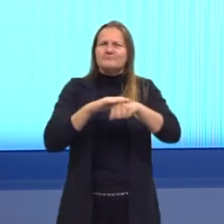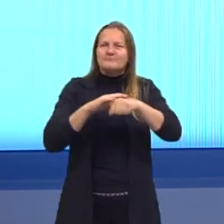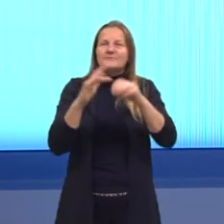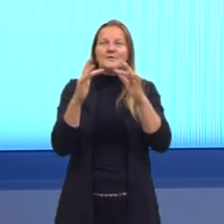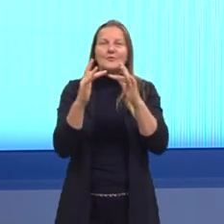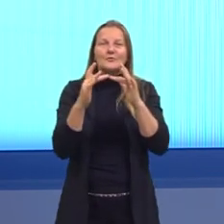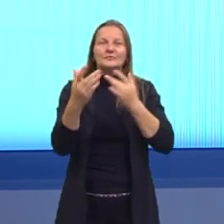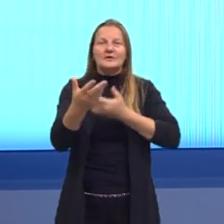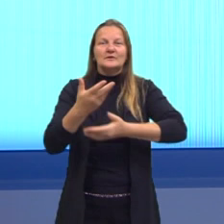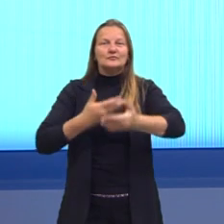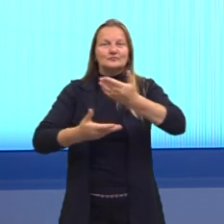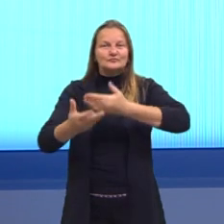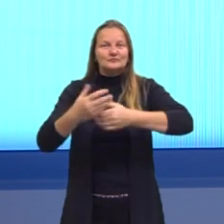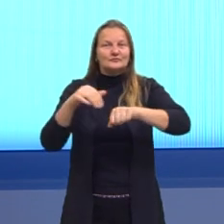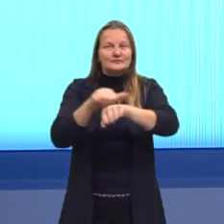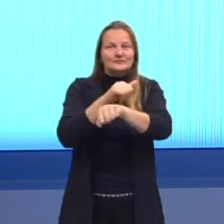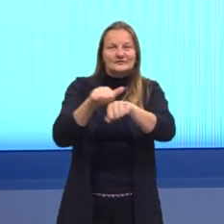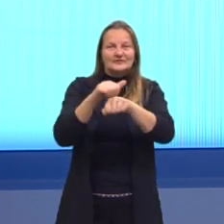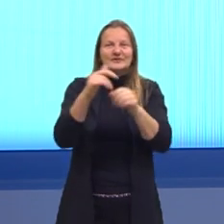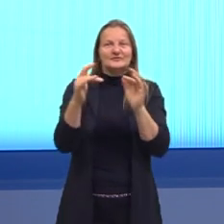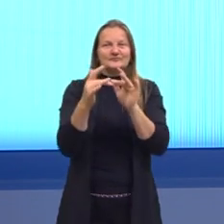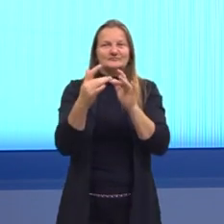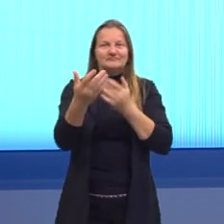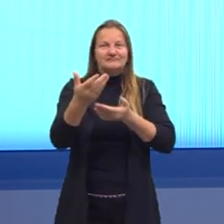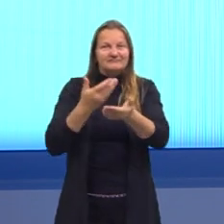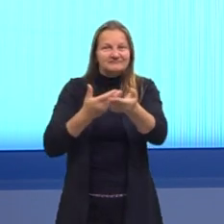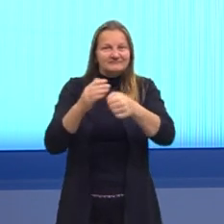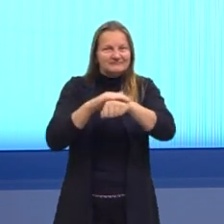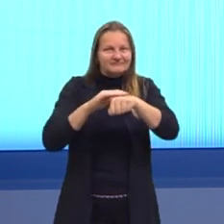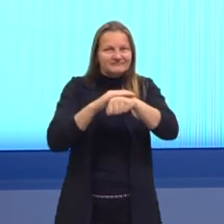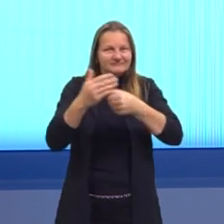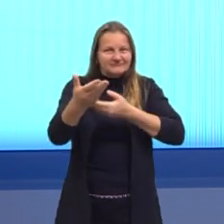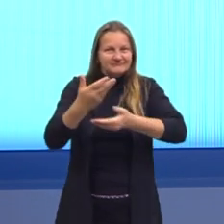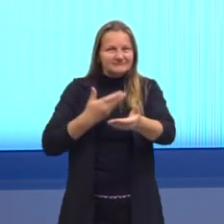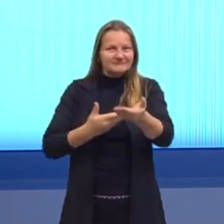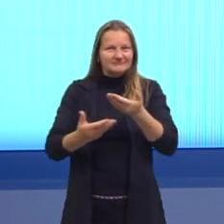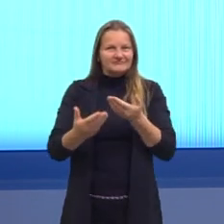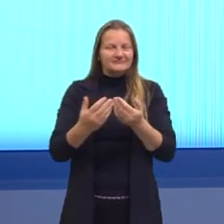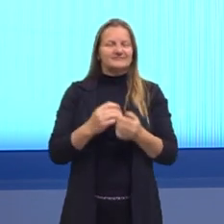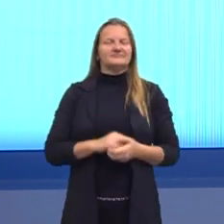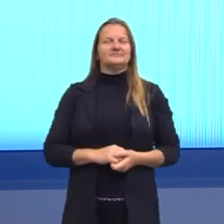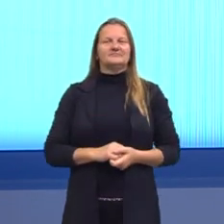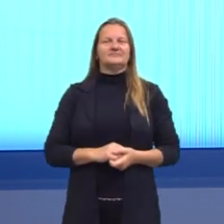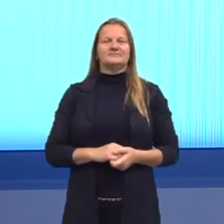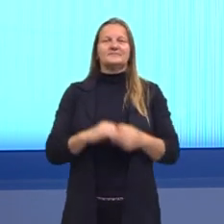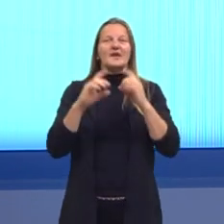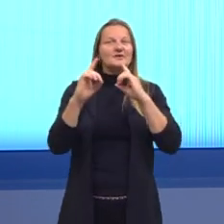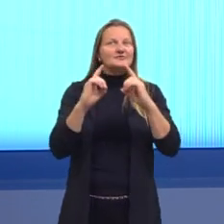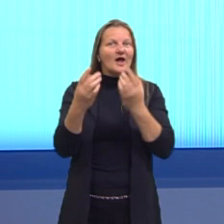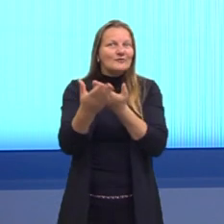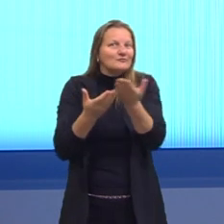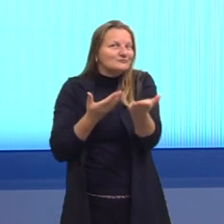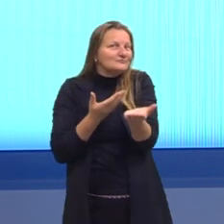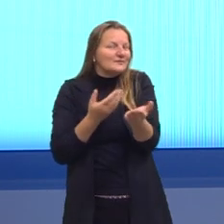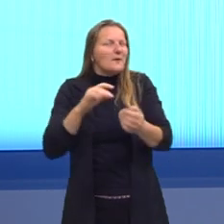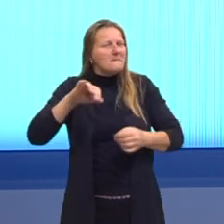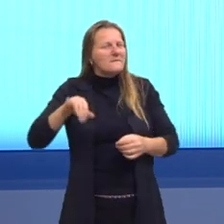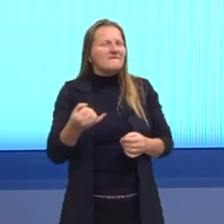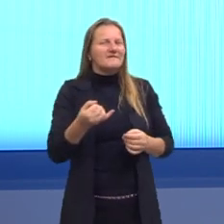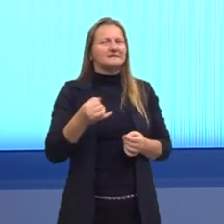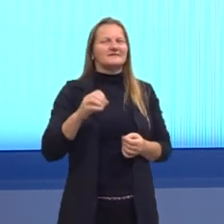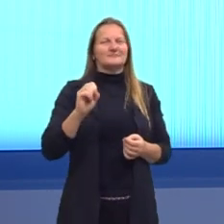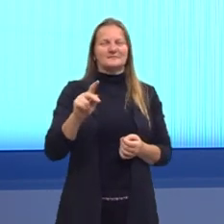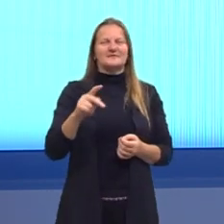maneiras de entrar em contato, bastante maneira de dialogar aí comigo. Então, aproveitem a oportunidade e me